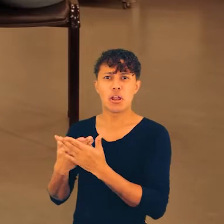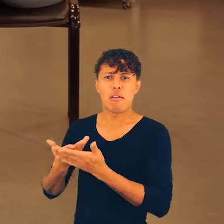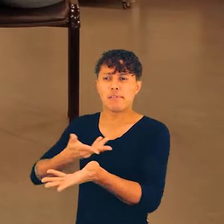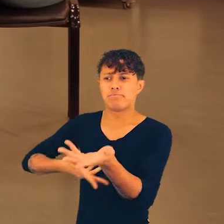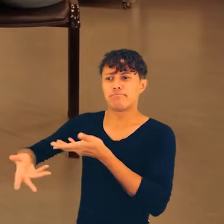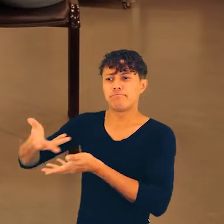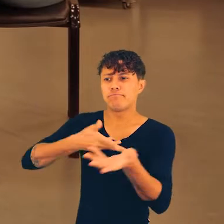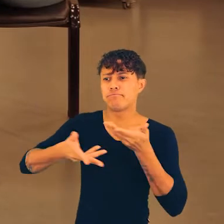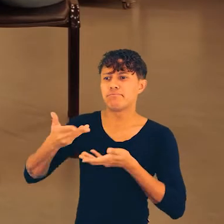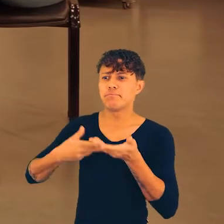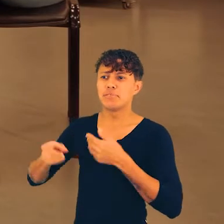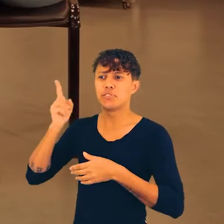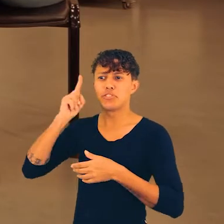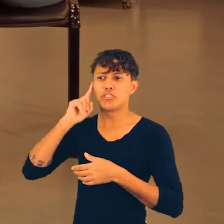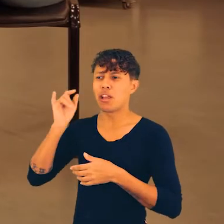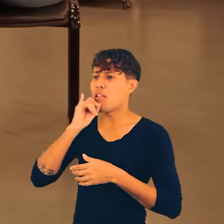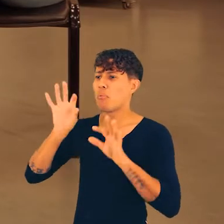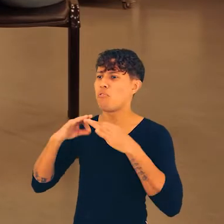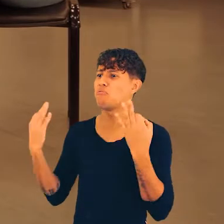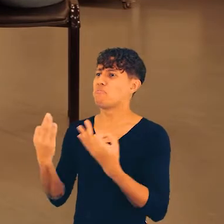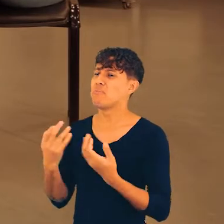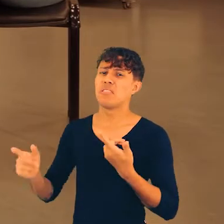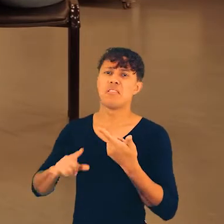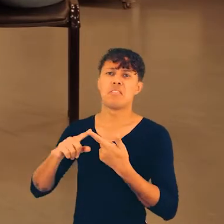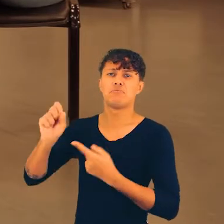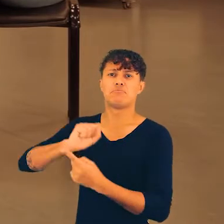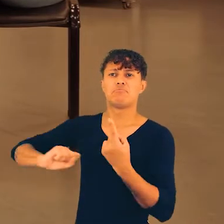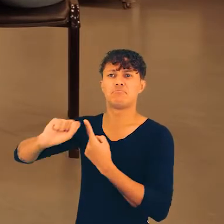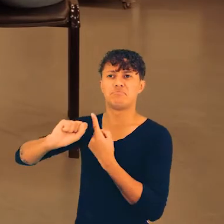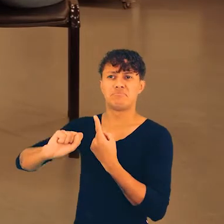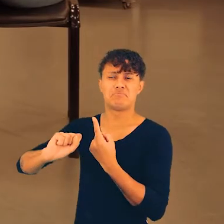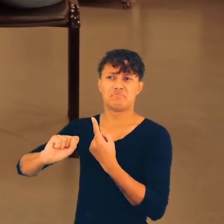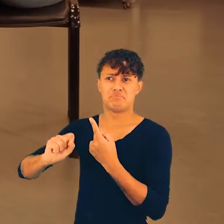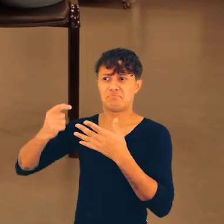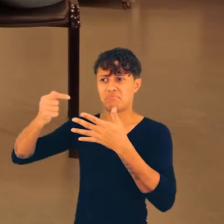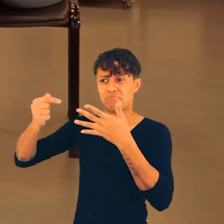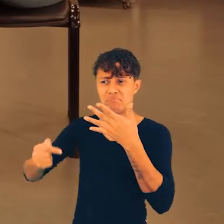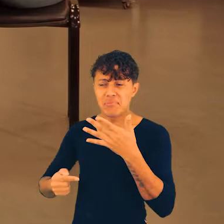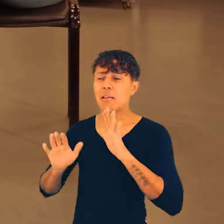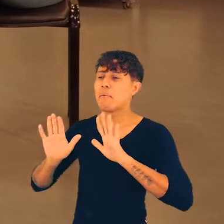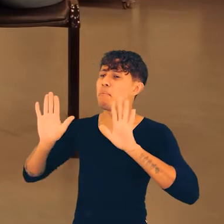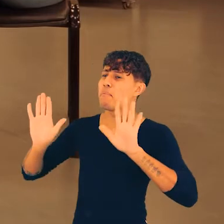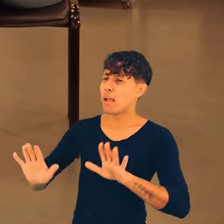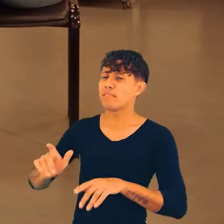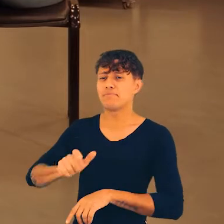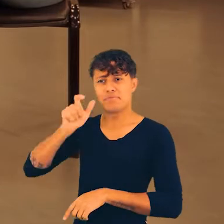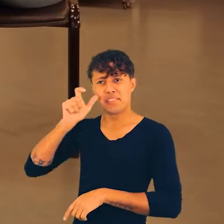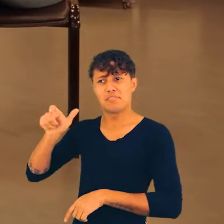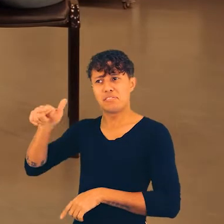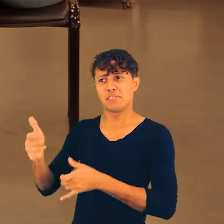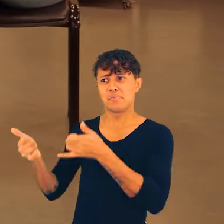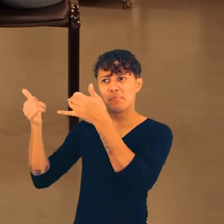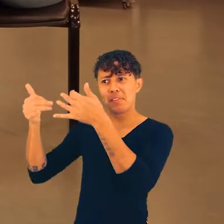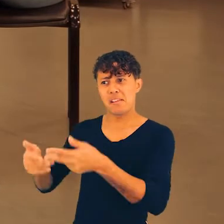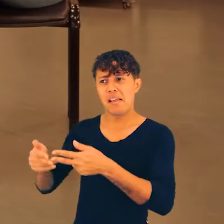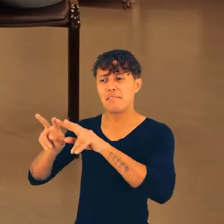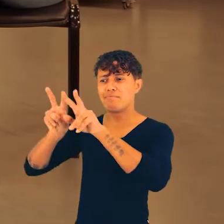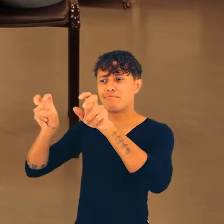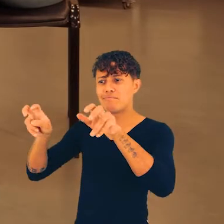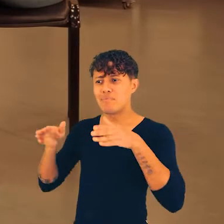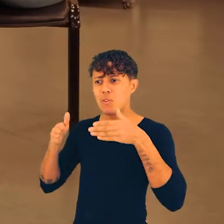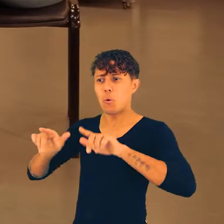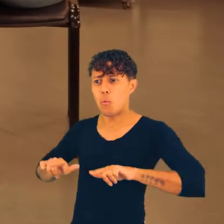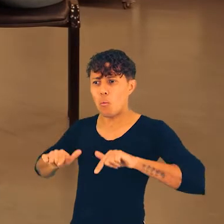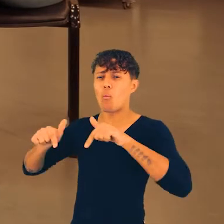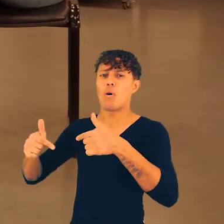meu ambiente de convívio, assim, normalmente familiar, social e etc. Então, acho muito legal falar sobre essas